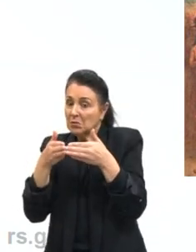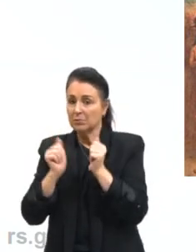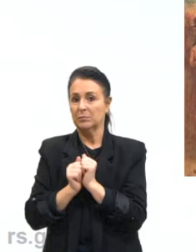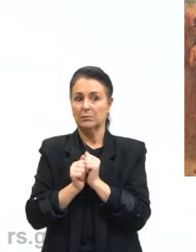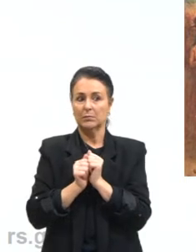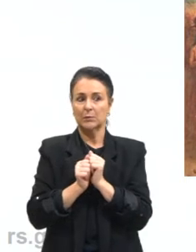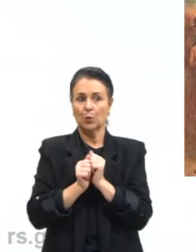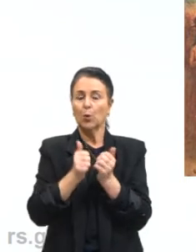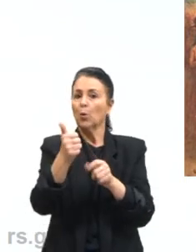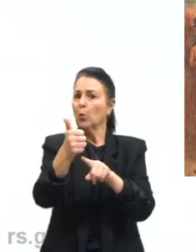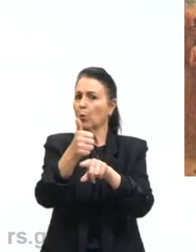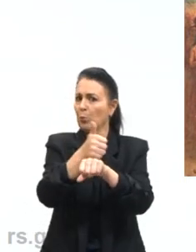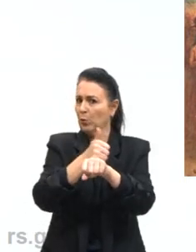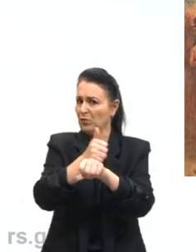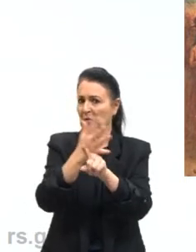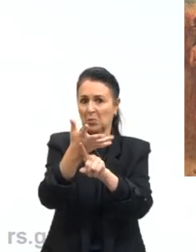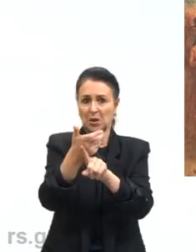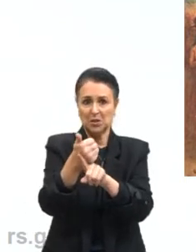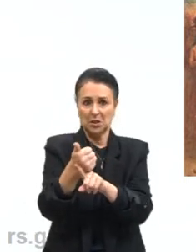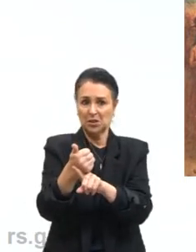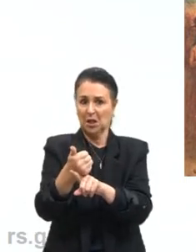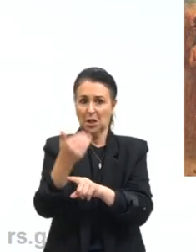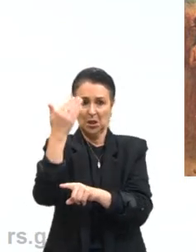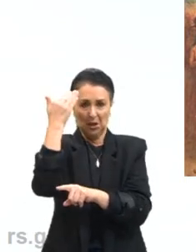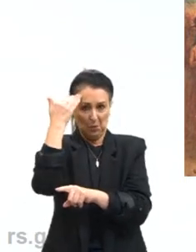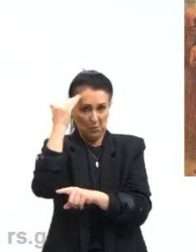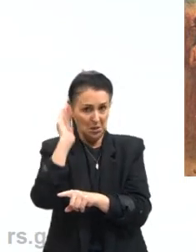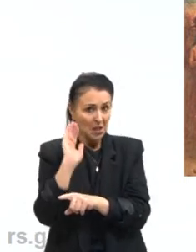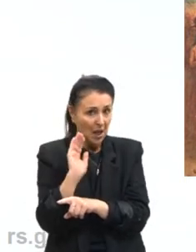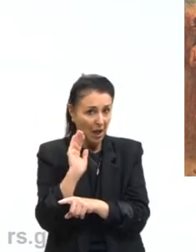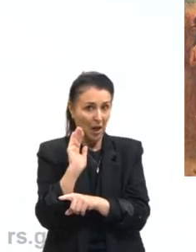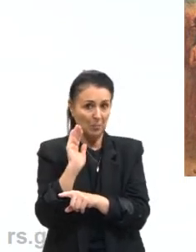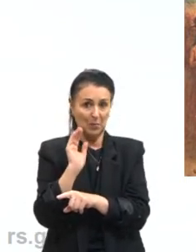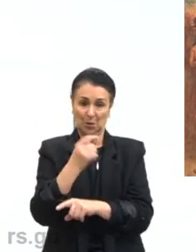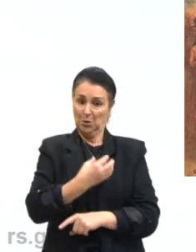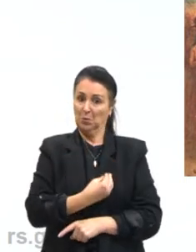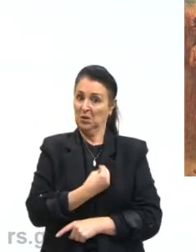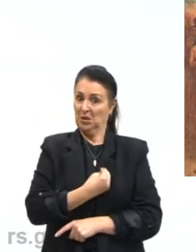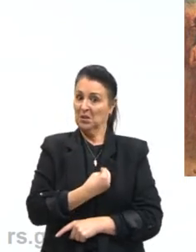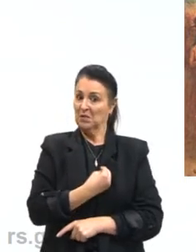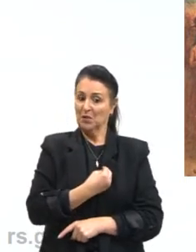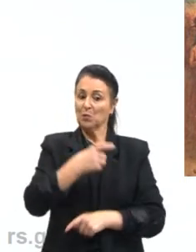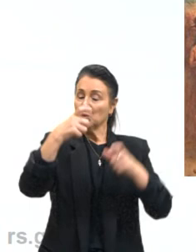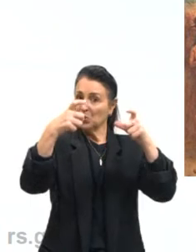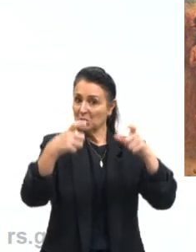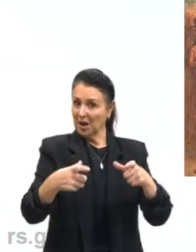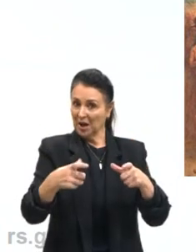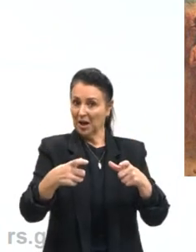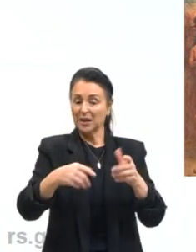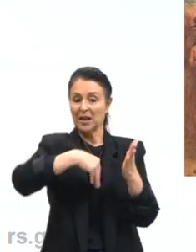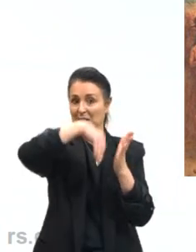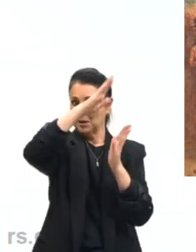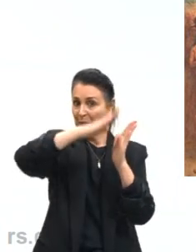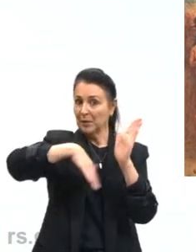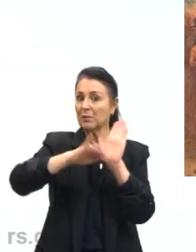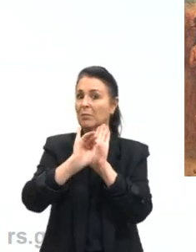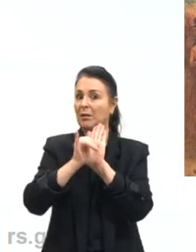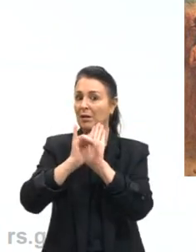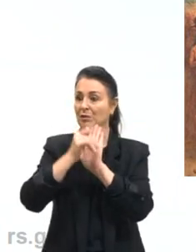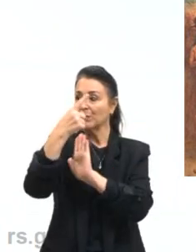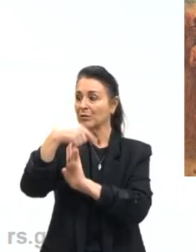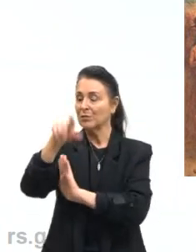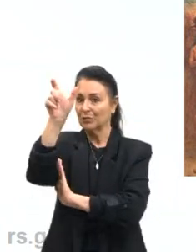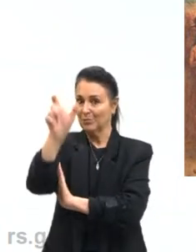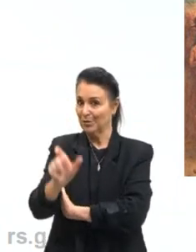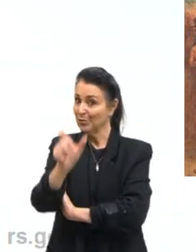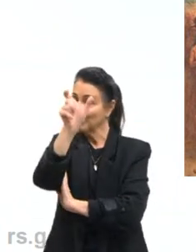não estava presente no local, ele pinta a partir de uma narrativa. Essa narrativa, ela é construída